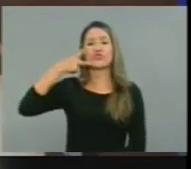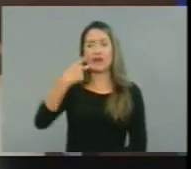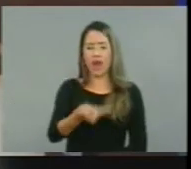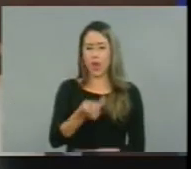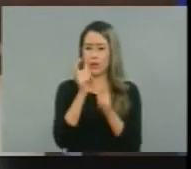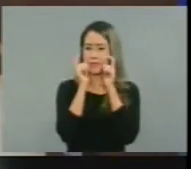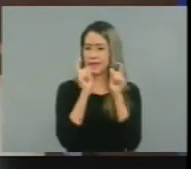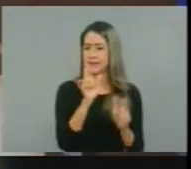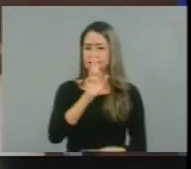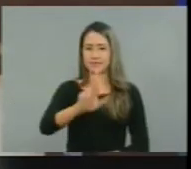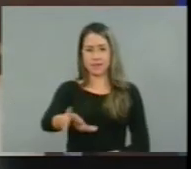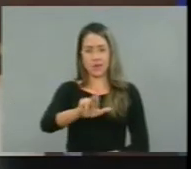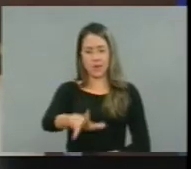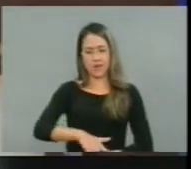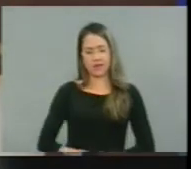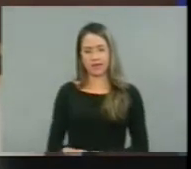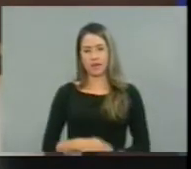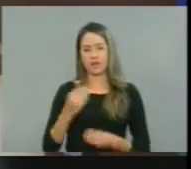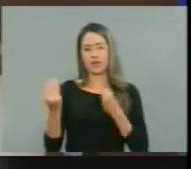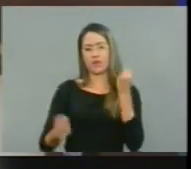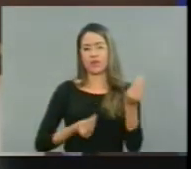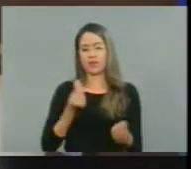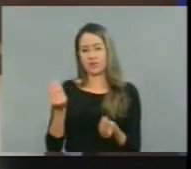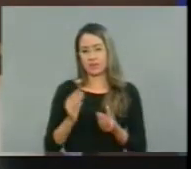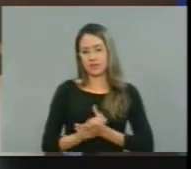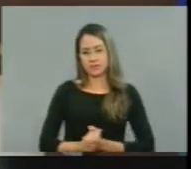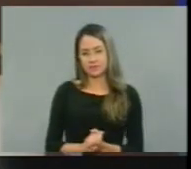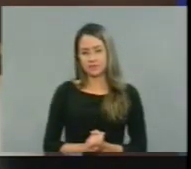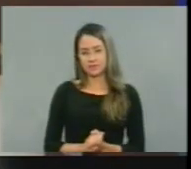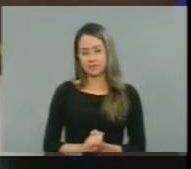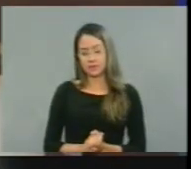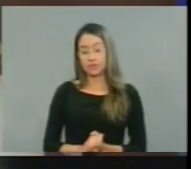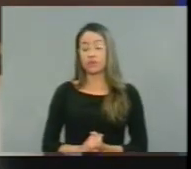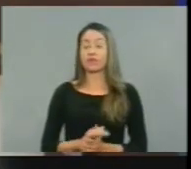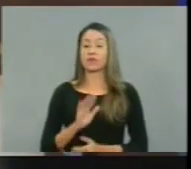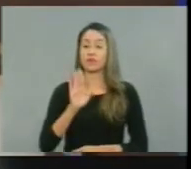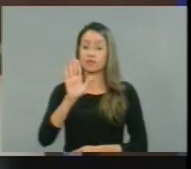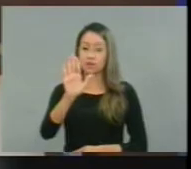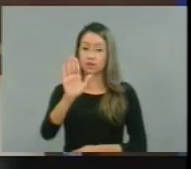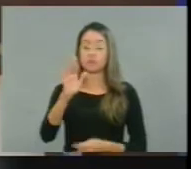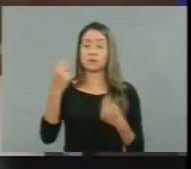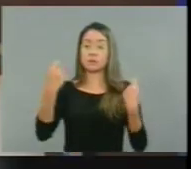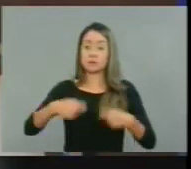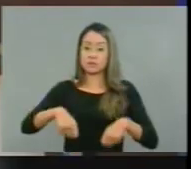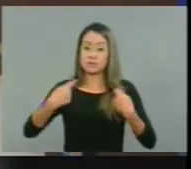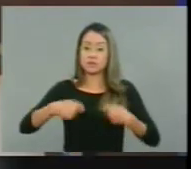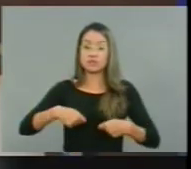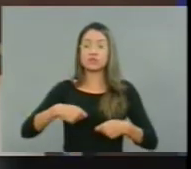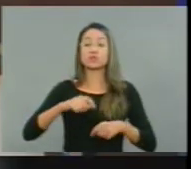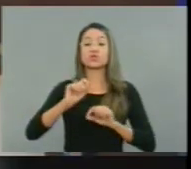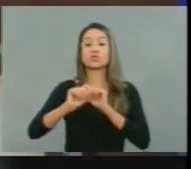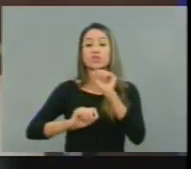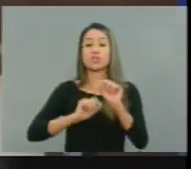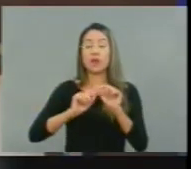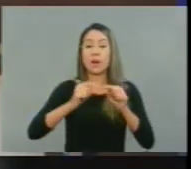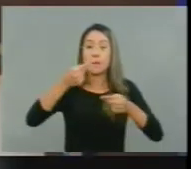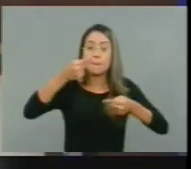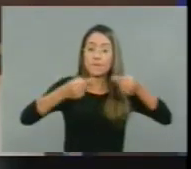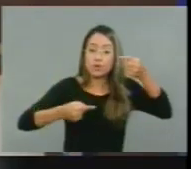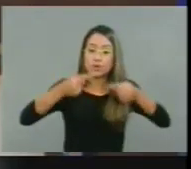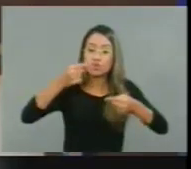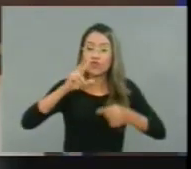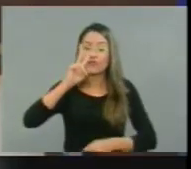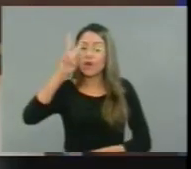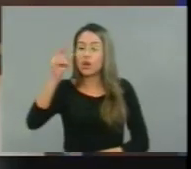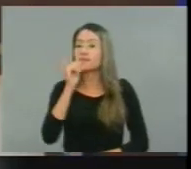redução de homicídios será conquistada pelo concurso de várias políticas, de